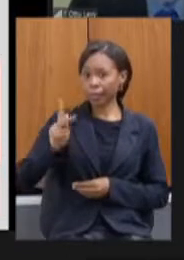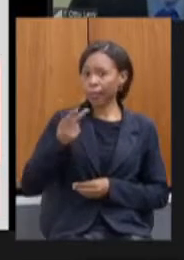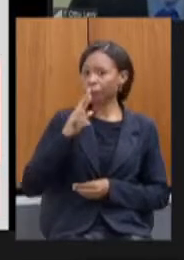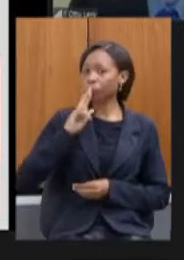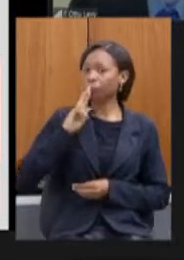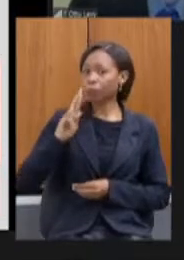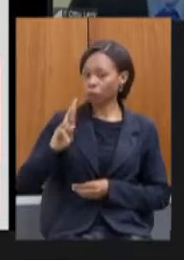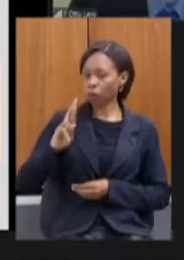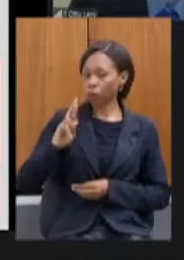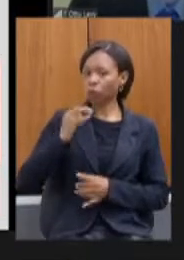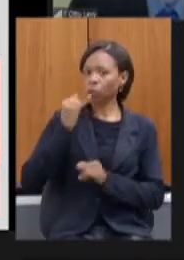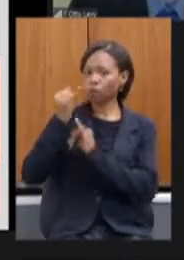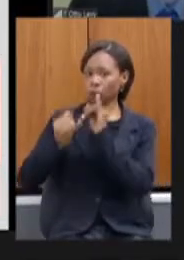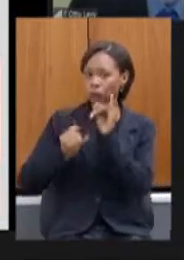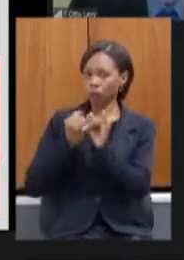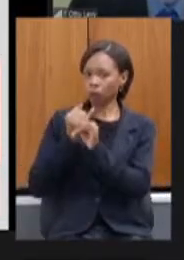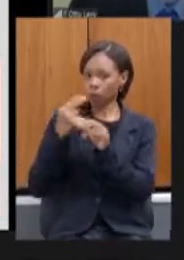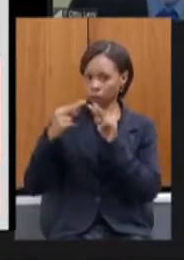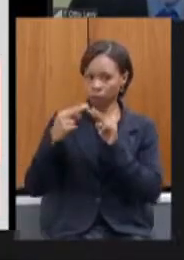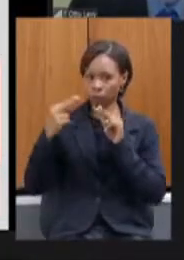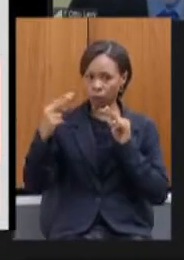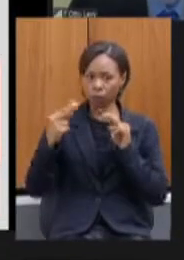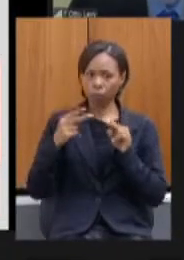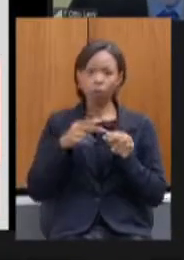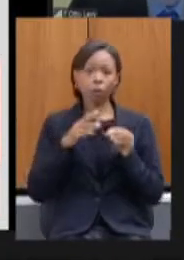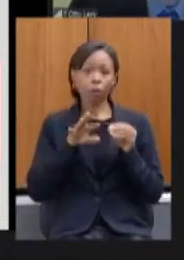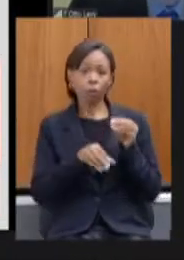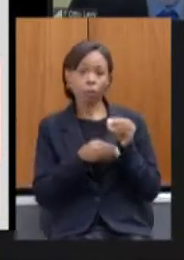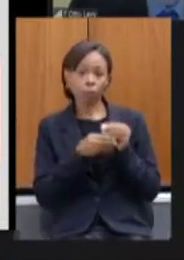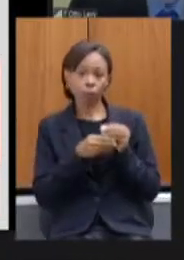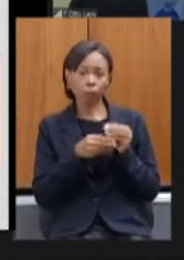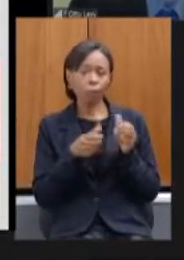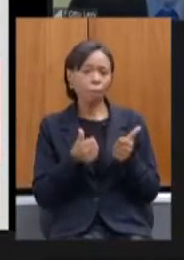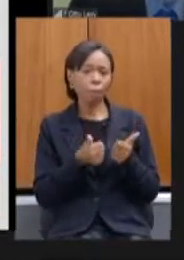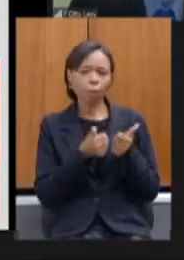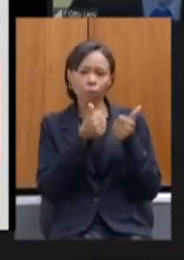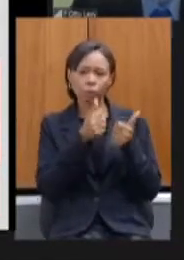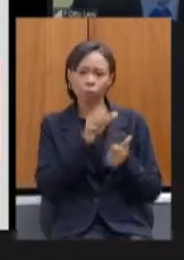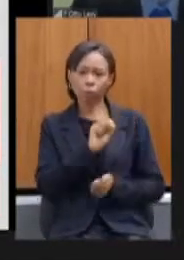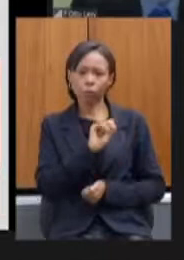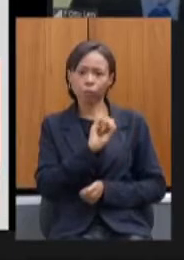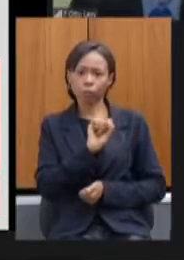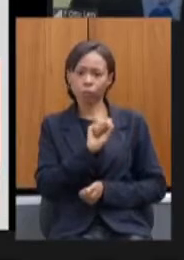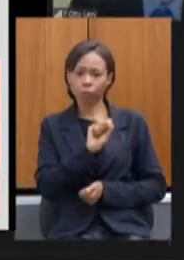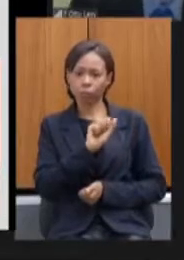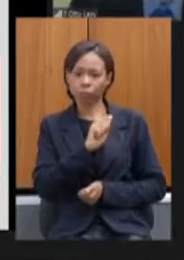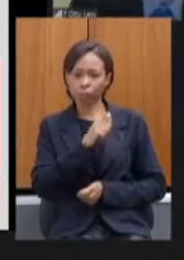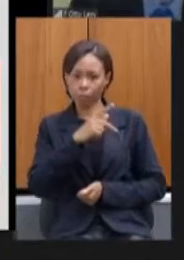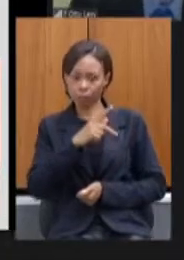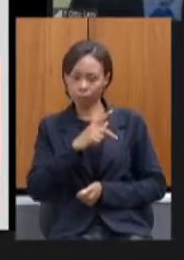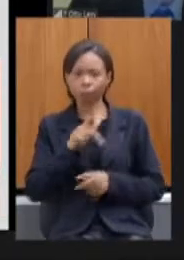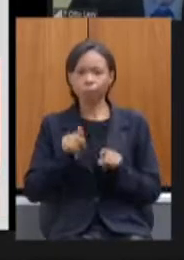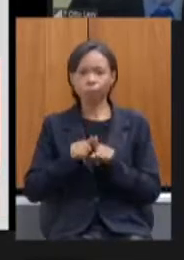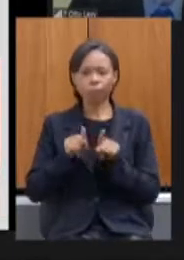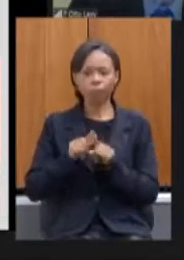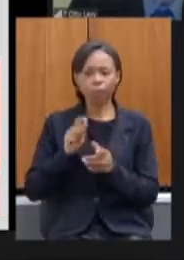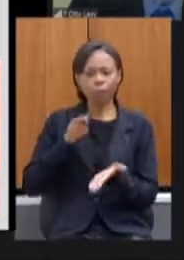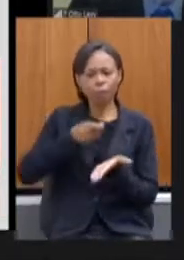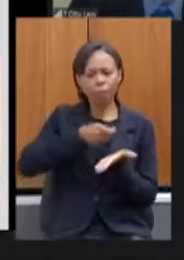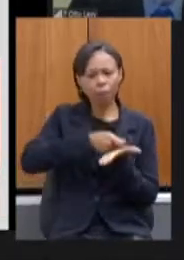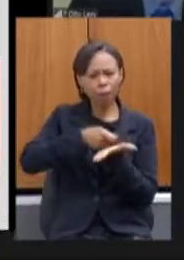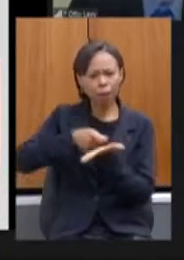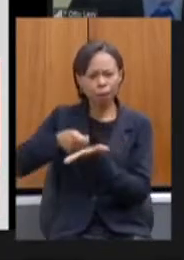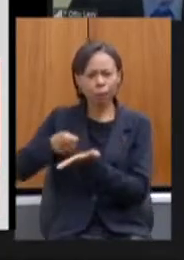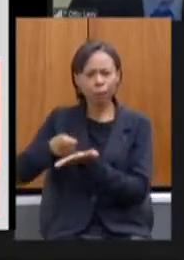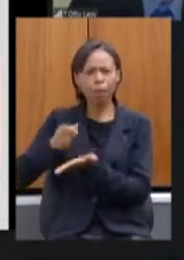implementação de melhorias no SISAP todas as atividades centrais da folha de pagamento processamento supervisão